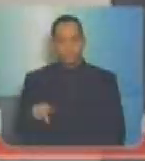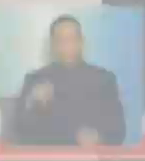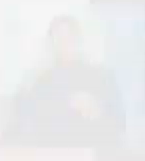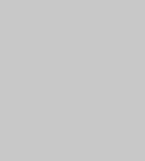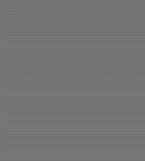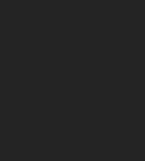municipal. Muito obrigado.